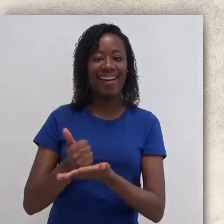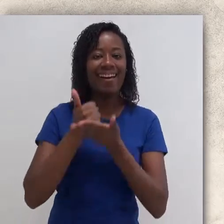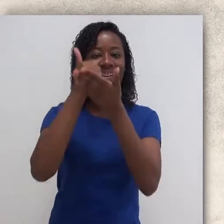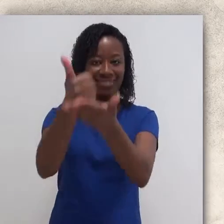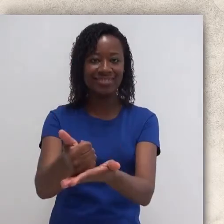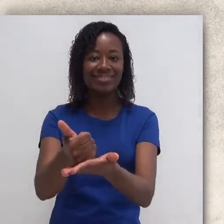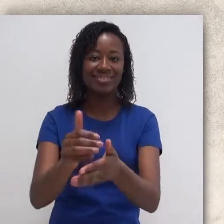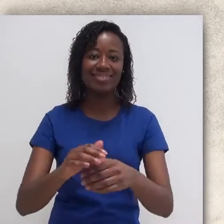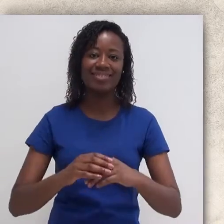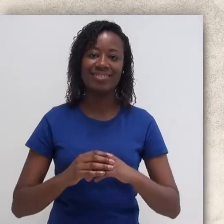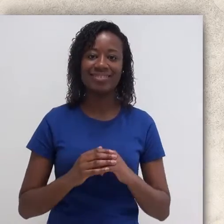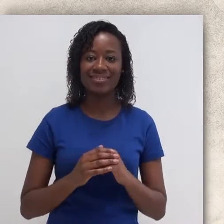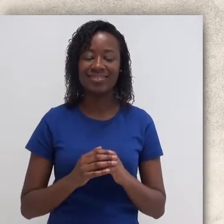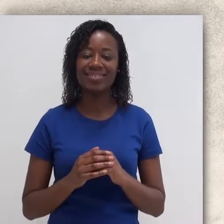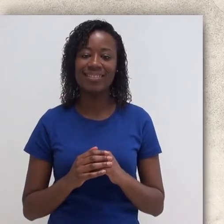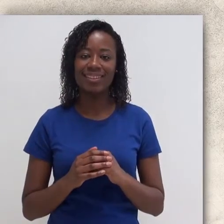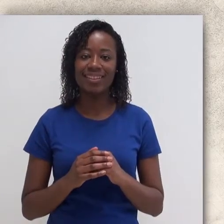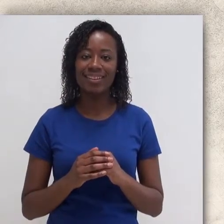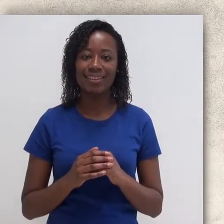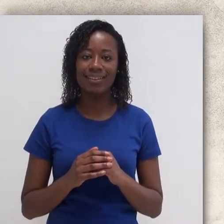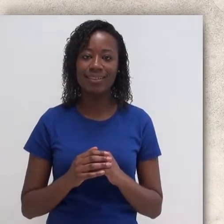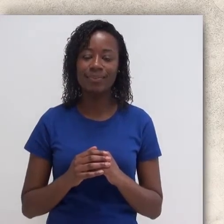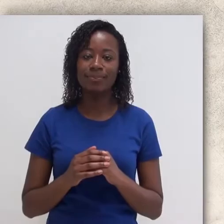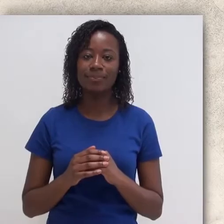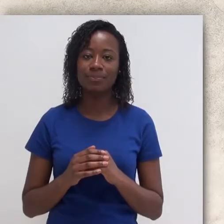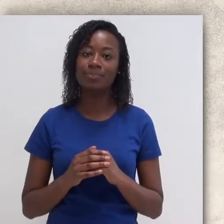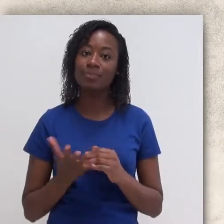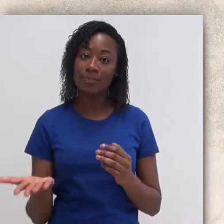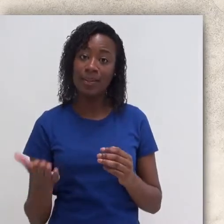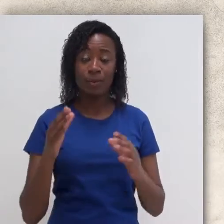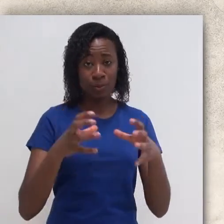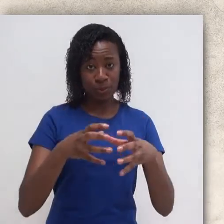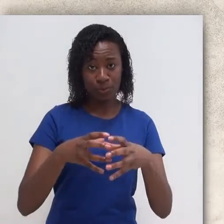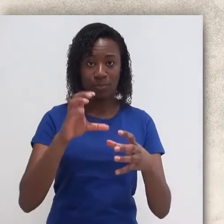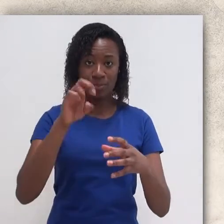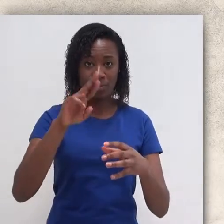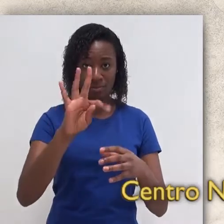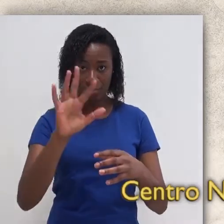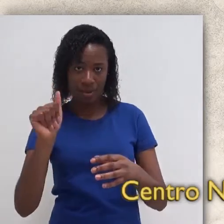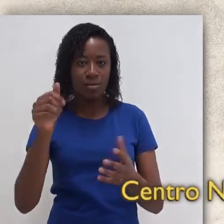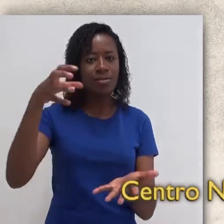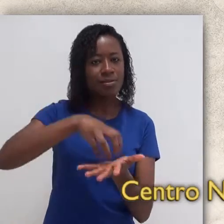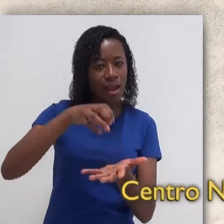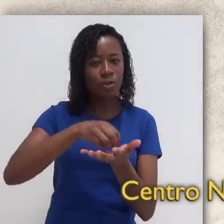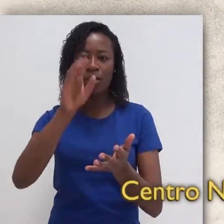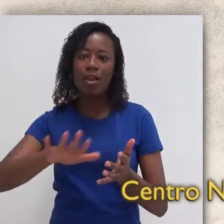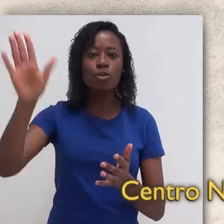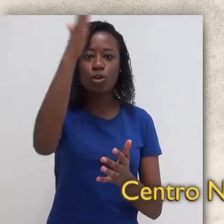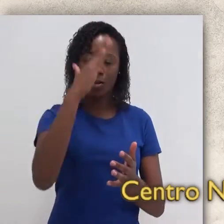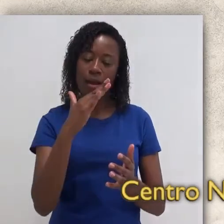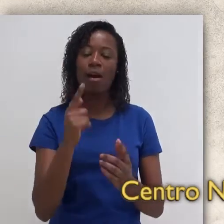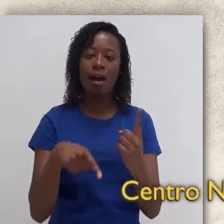assistiva. Atleta corre usando próteses nas pernas. O CNRTA, Centro Nacional de